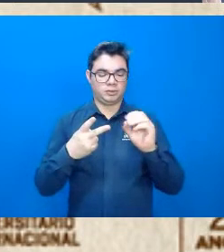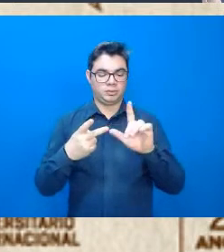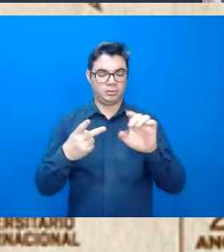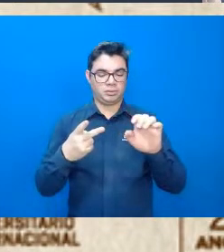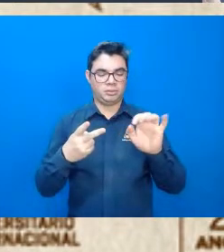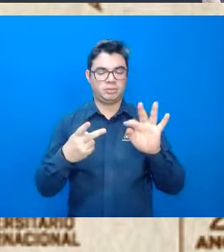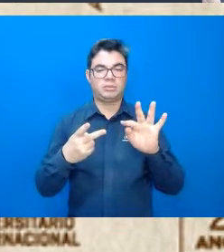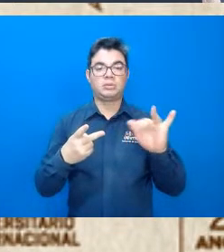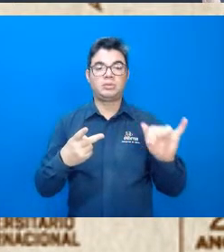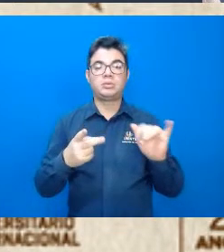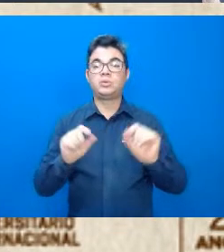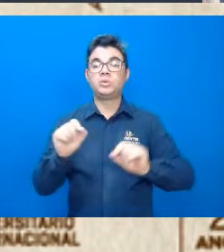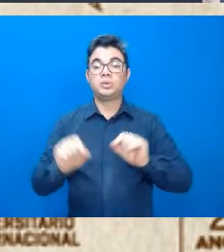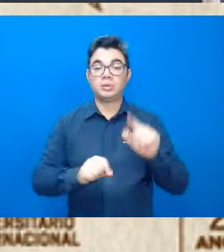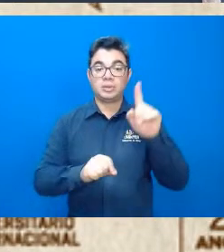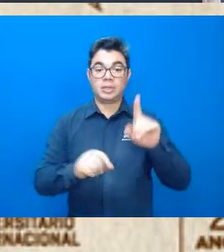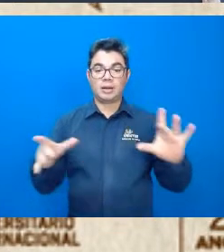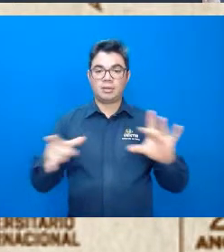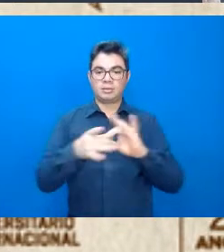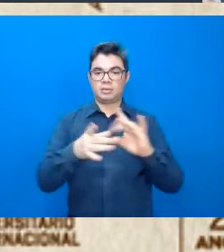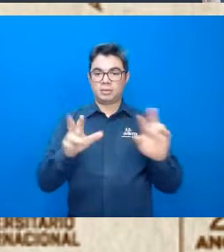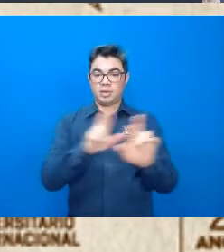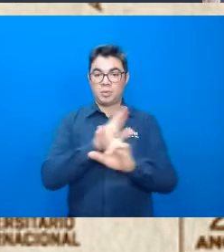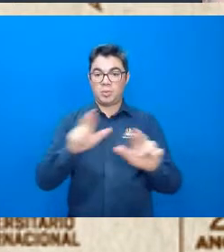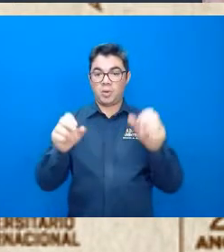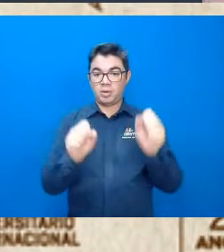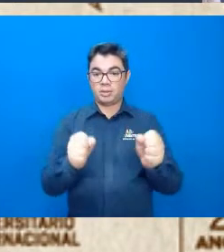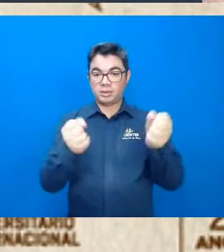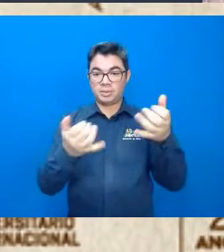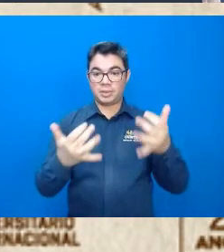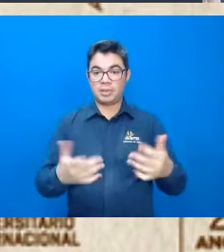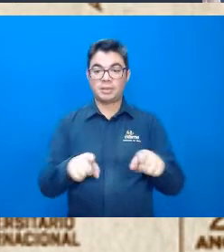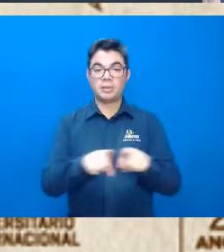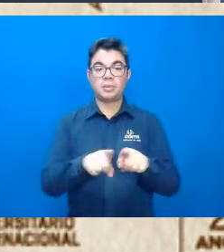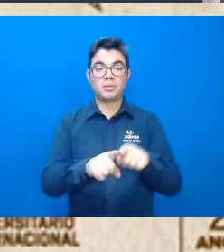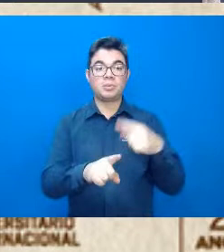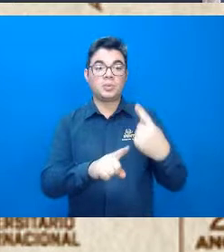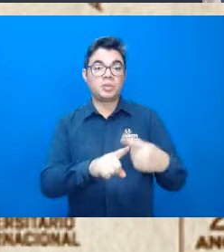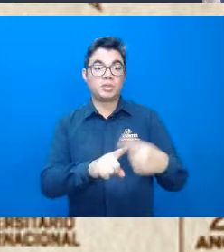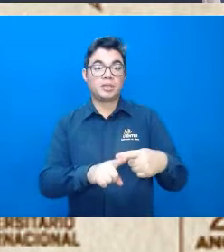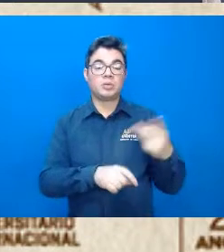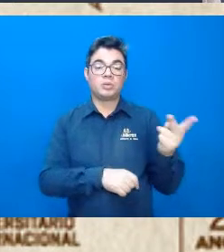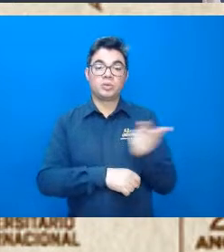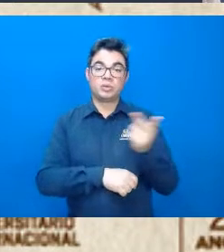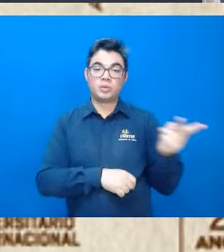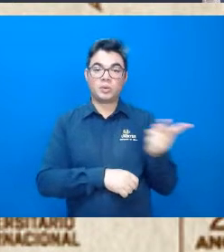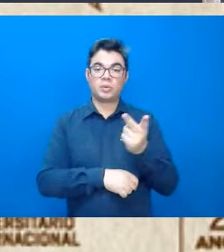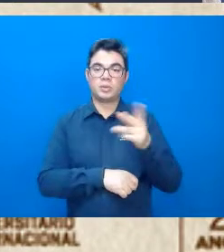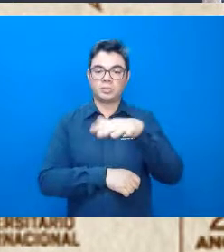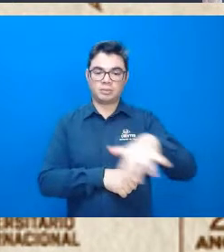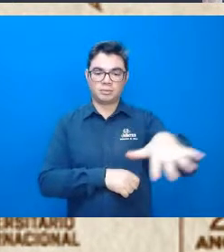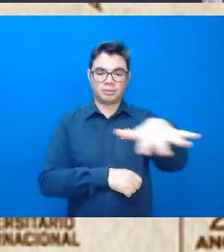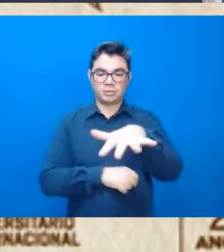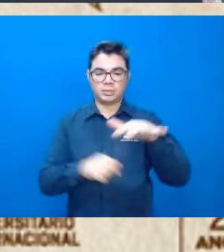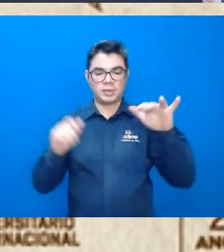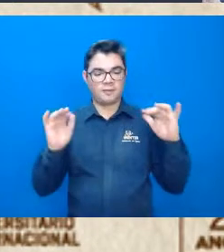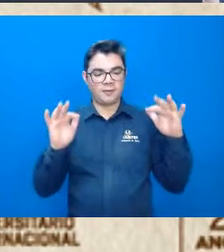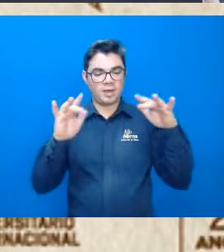aí que a gente pode fazer essa relação, e por que que os dois, né, foram colocados, né, em um mesmo evento,